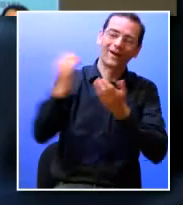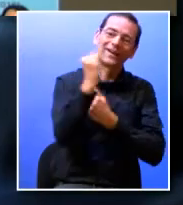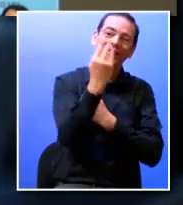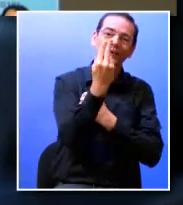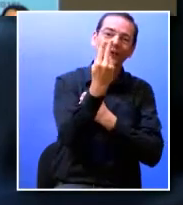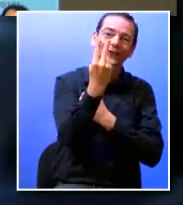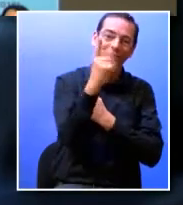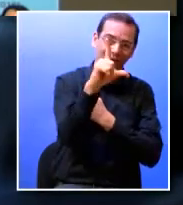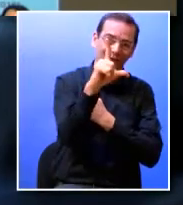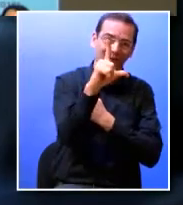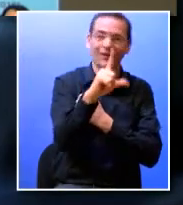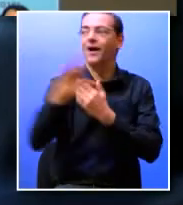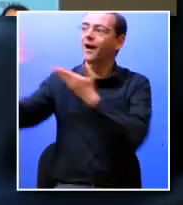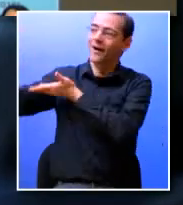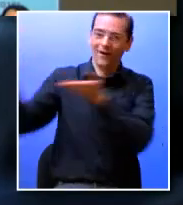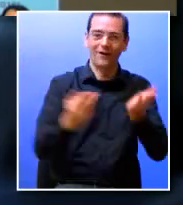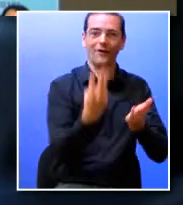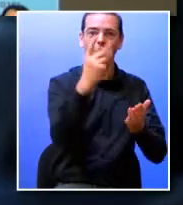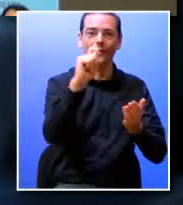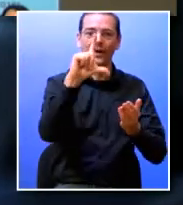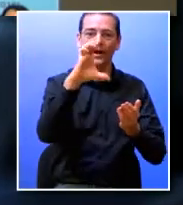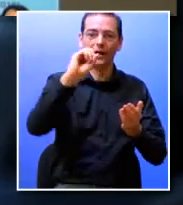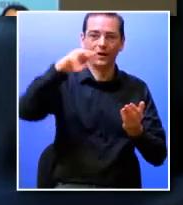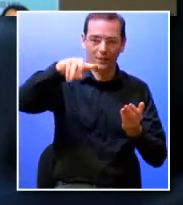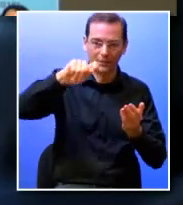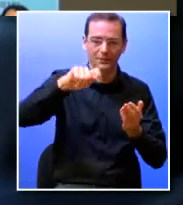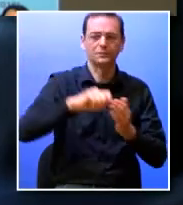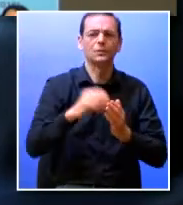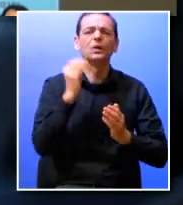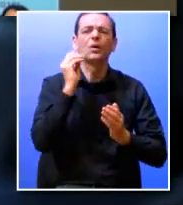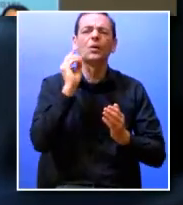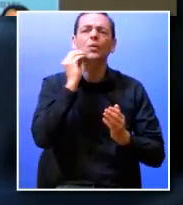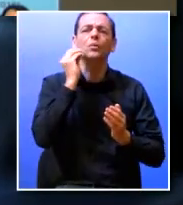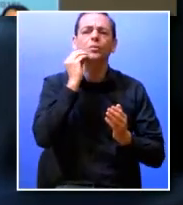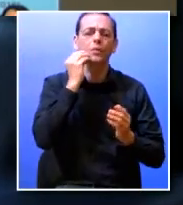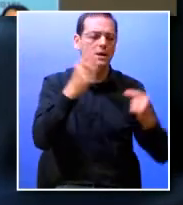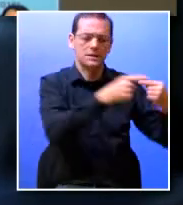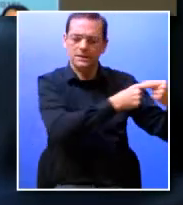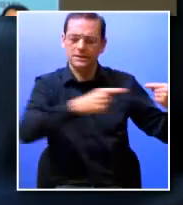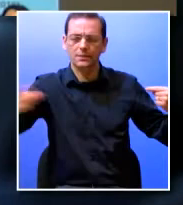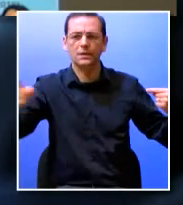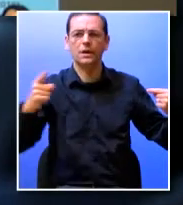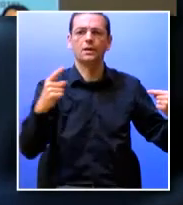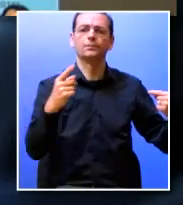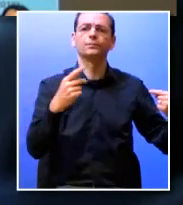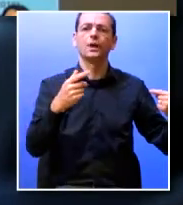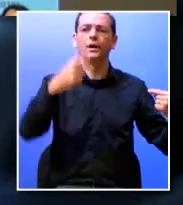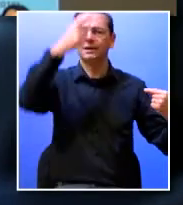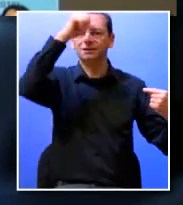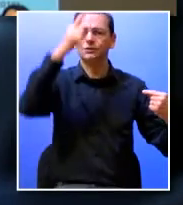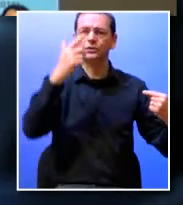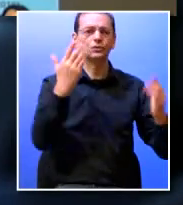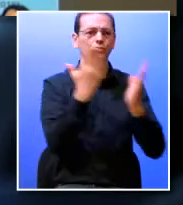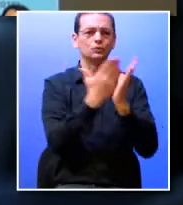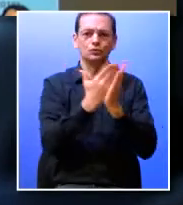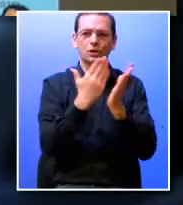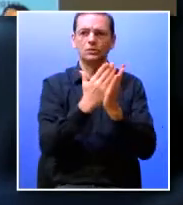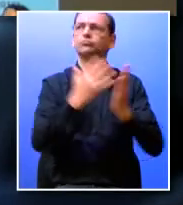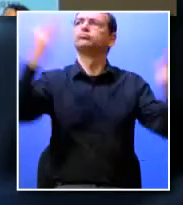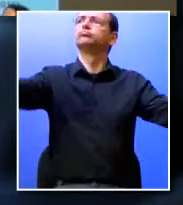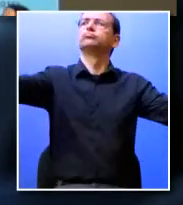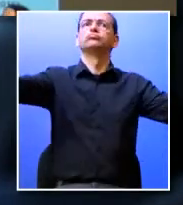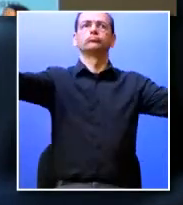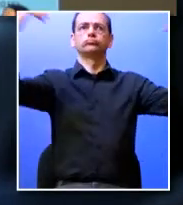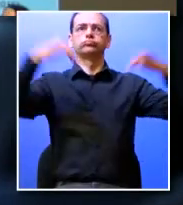o que é esta nossa prática é durante uma semana recebemos os nossos novos estudantes de licenciatura mas essa recepção